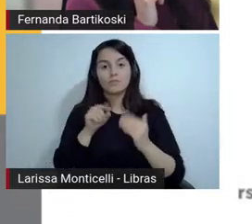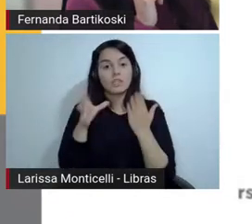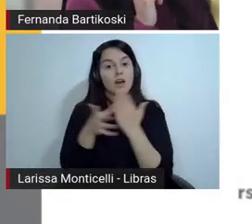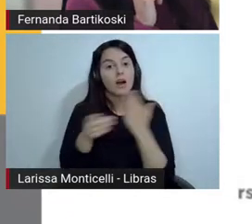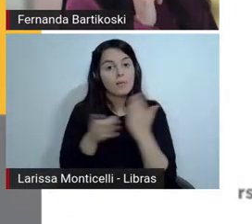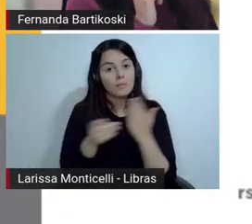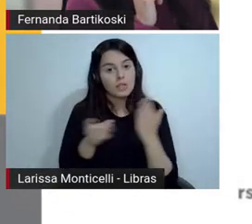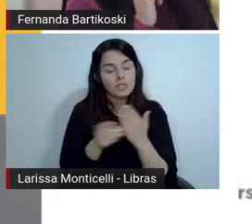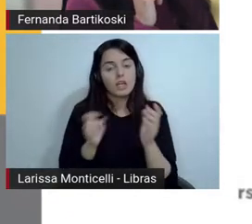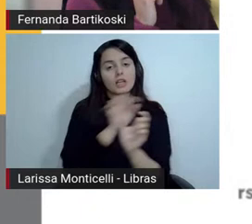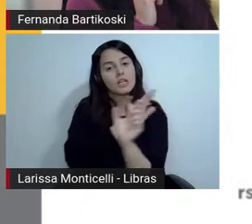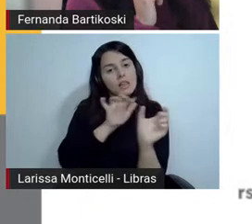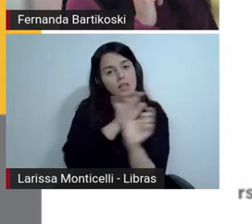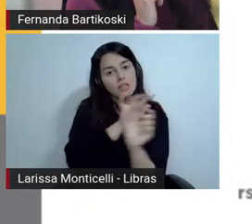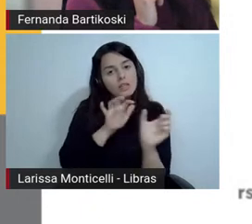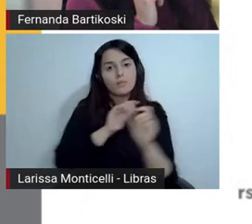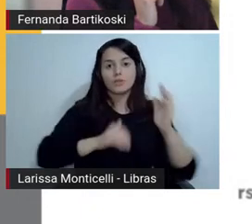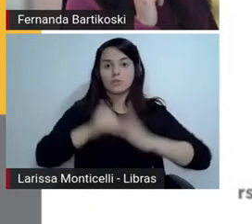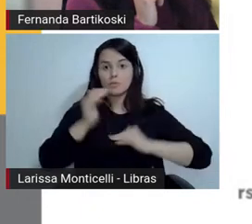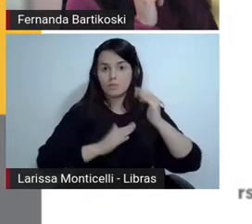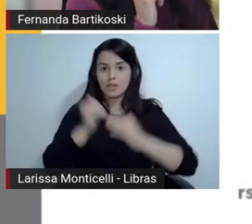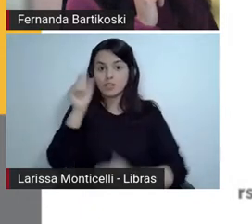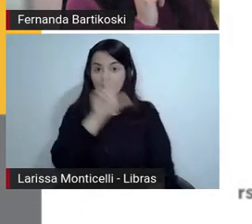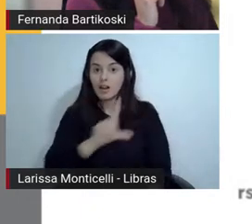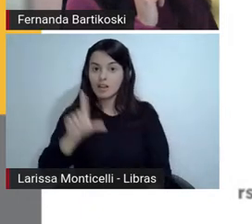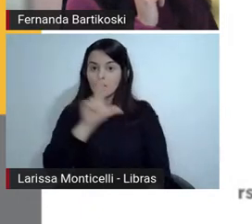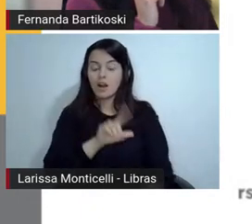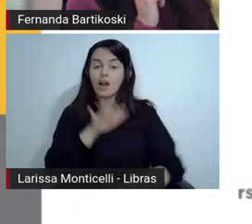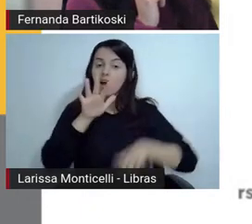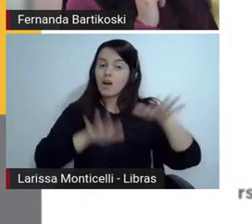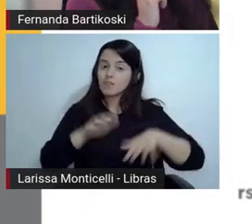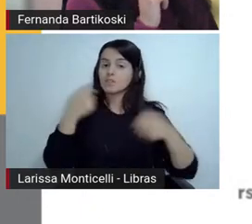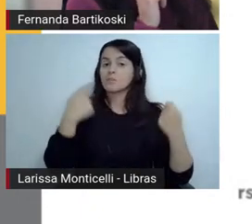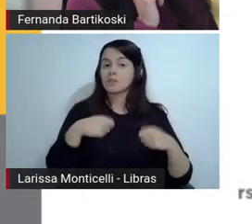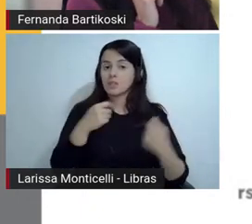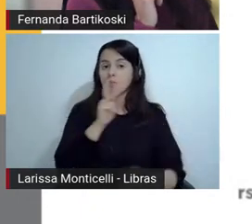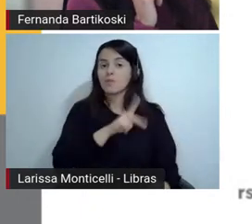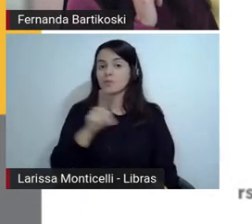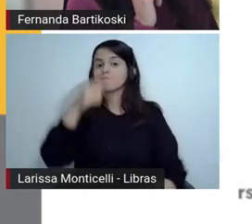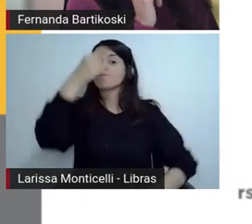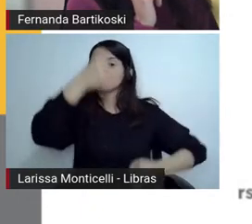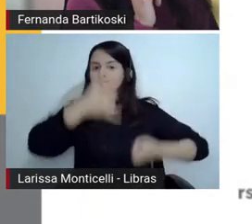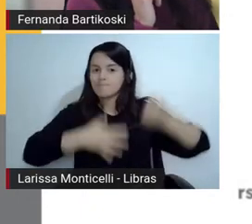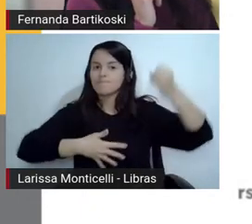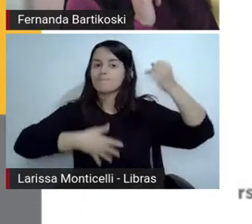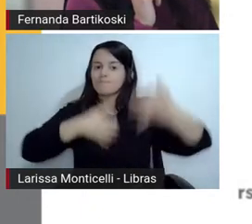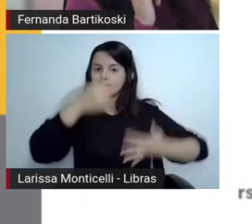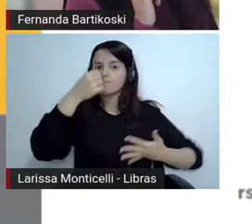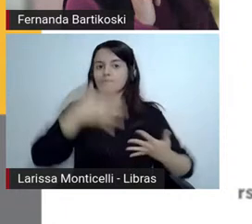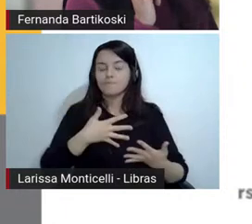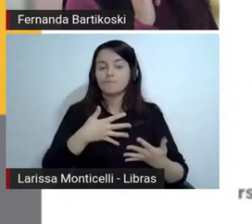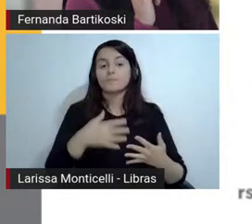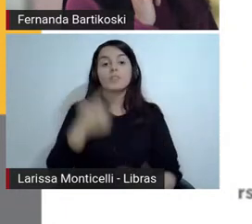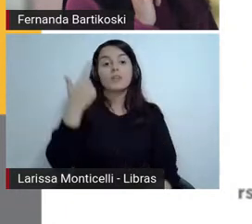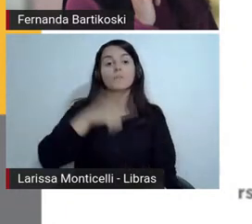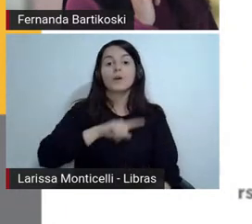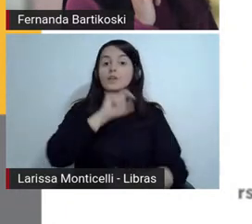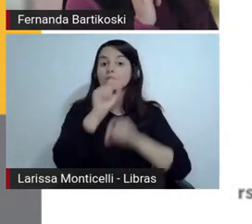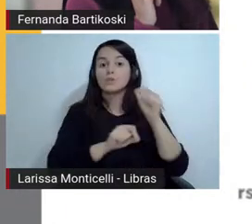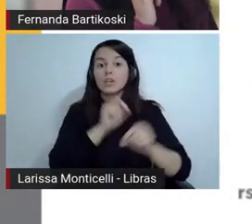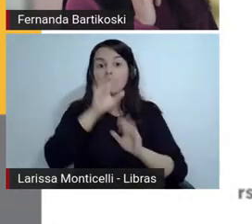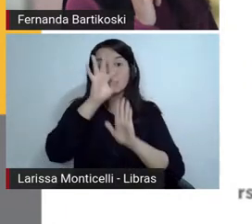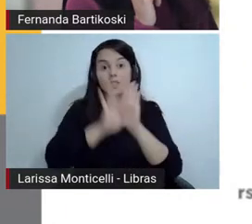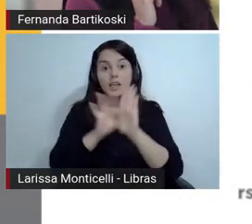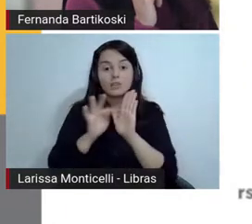E isso está muito coladinho com o item 3 ali, né? Que é preciso promover a diversidade textual. Então